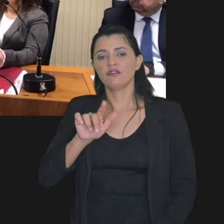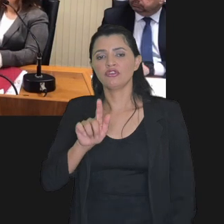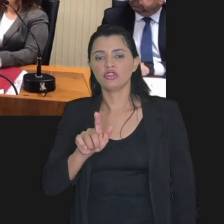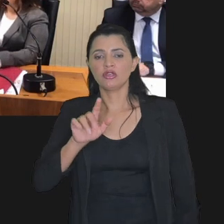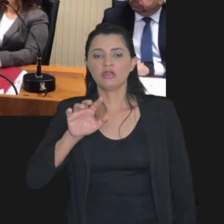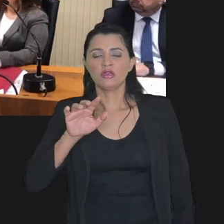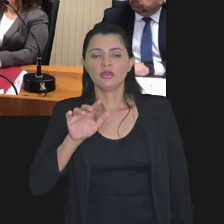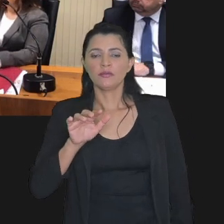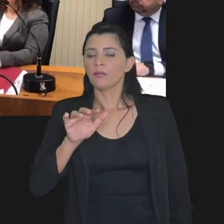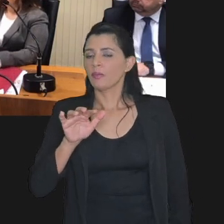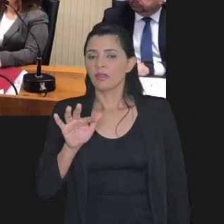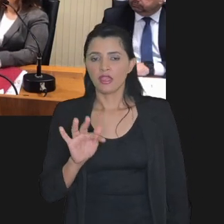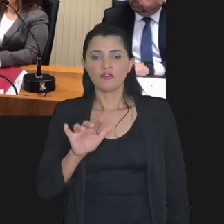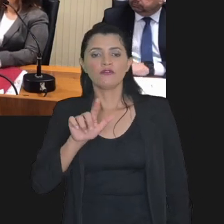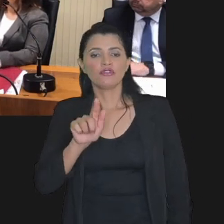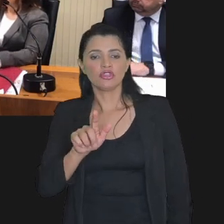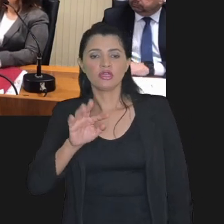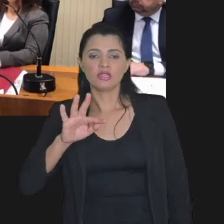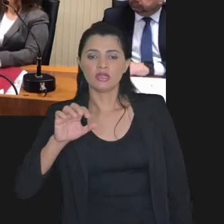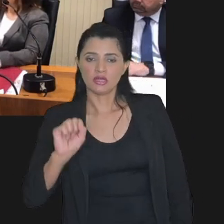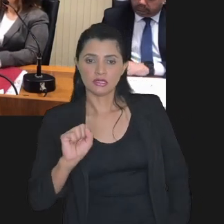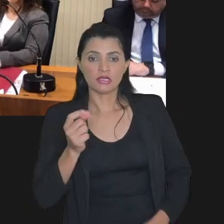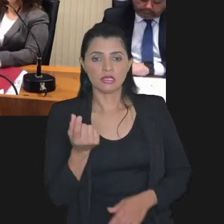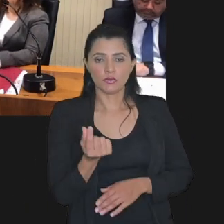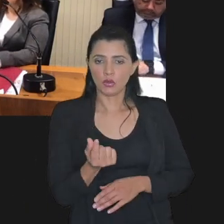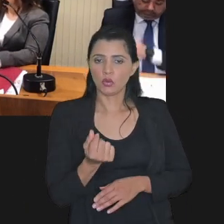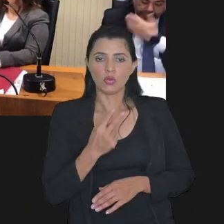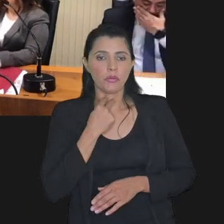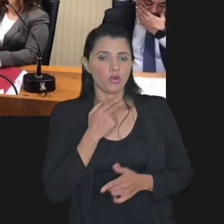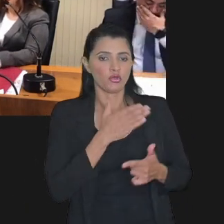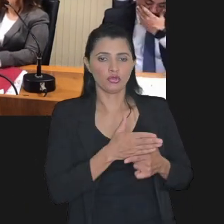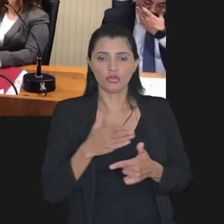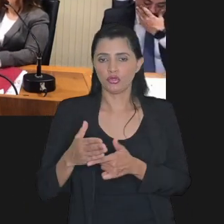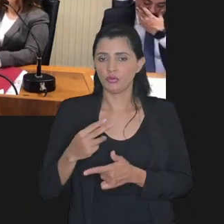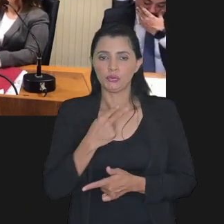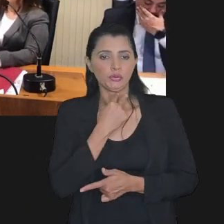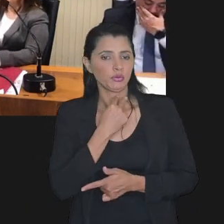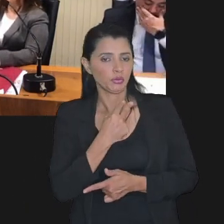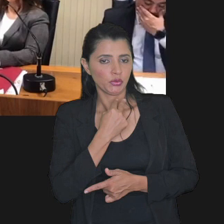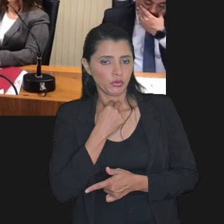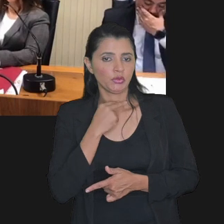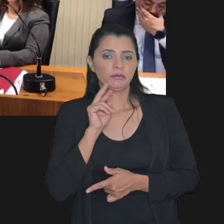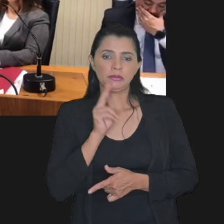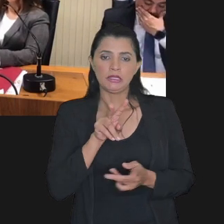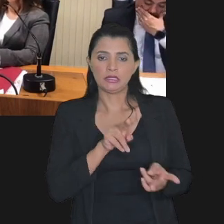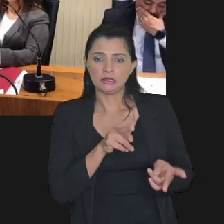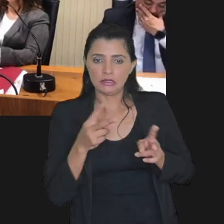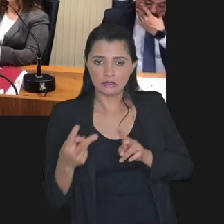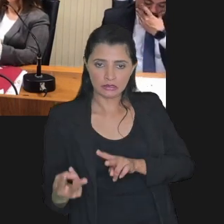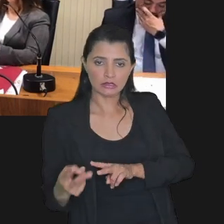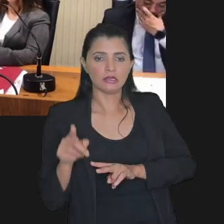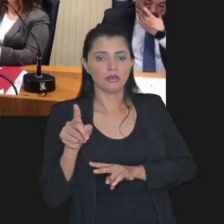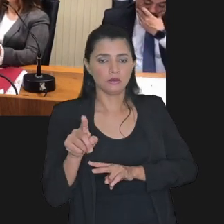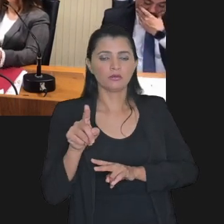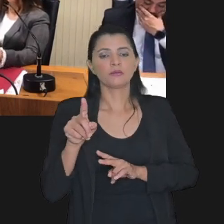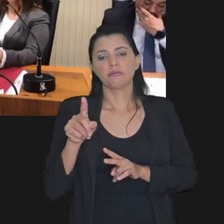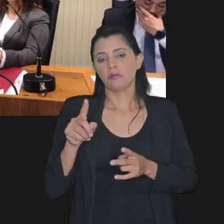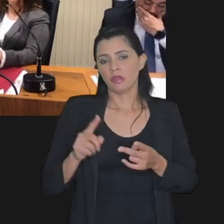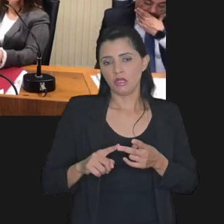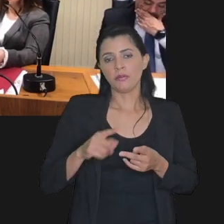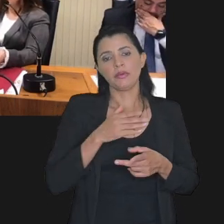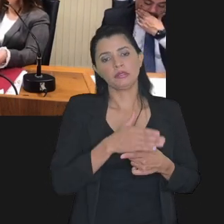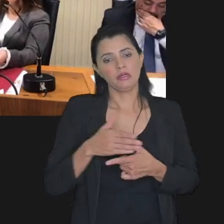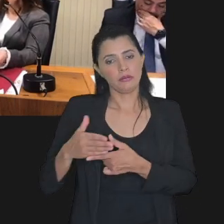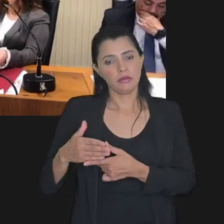essa o valor recisório ele não pode ser parcelado então isso tanto na transação quanto